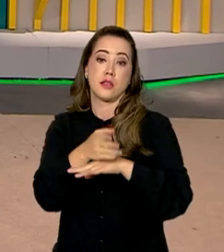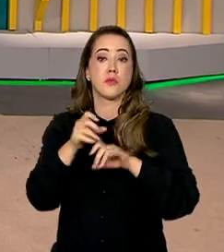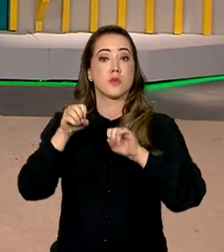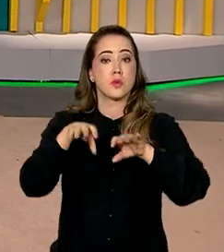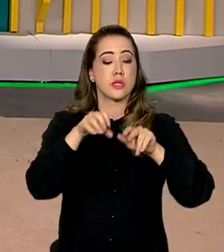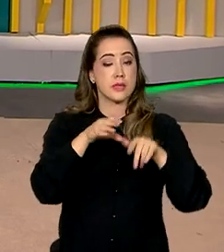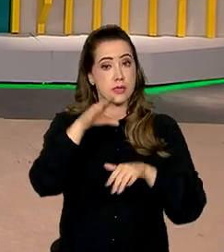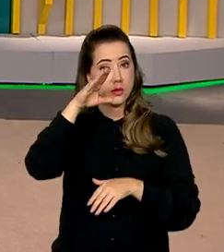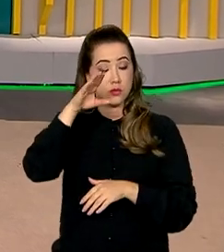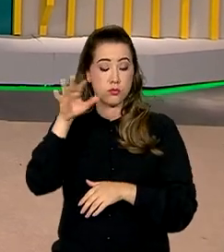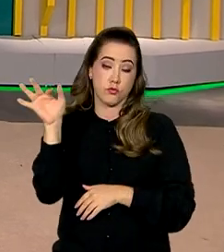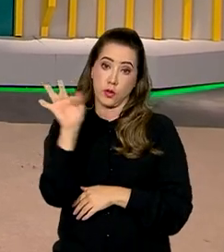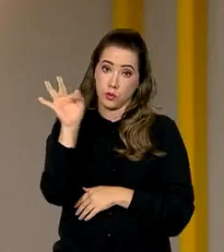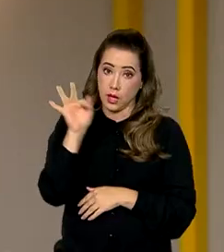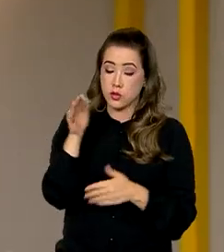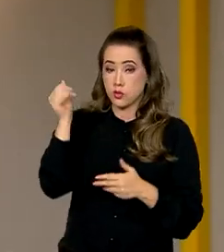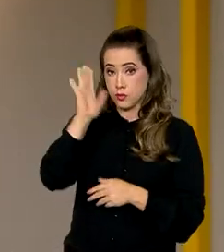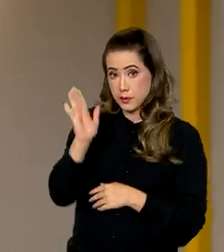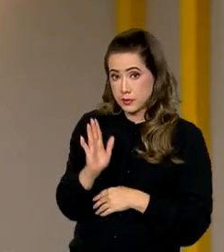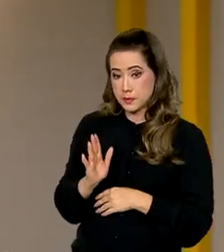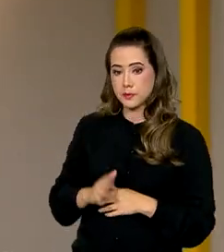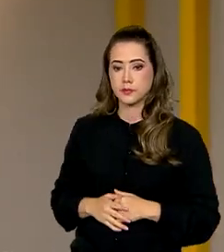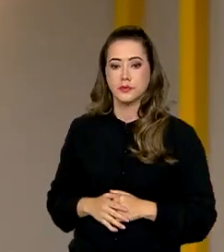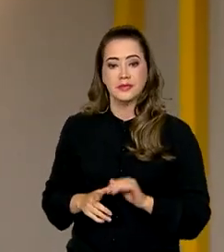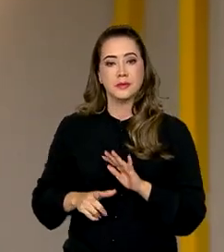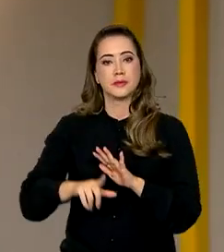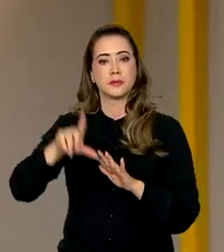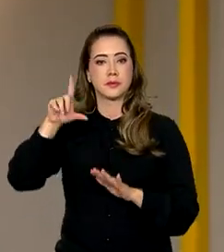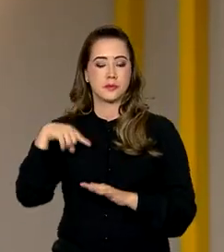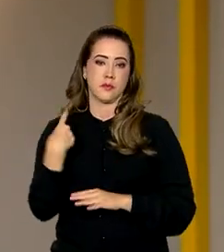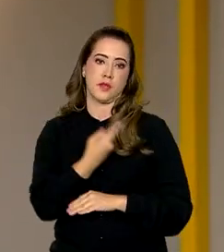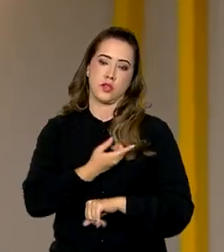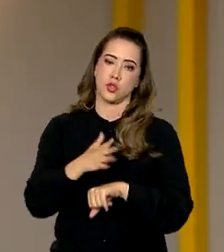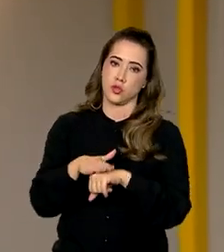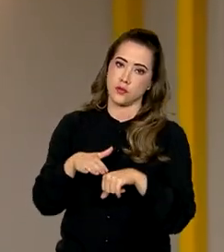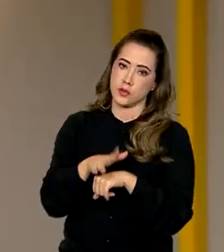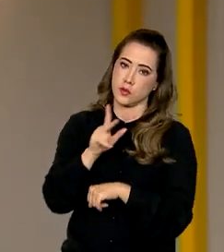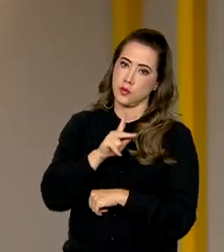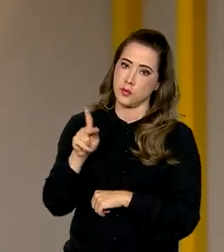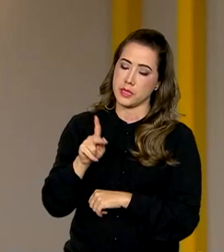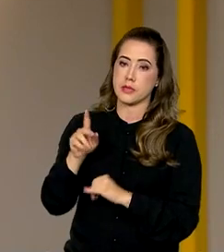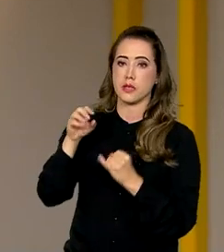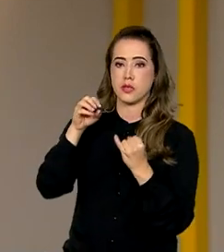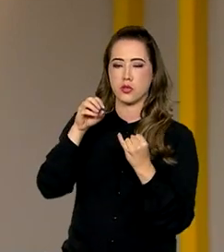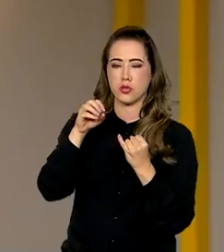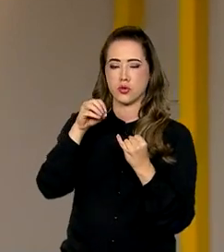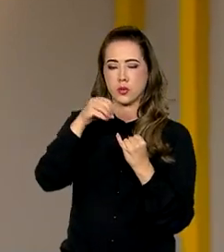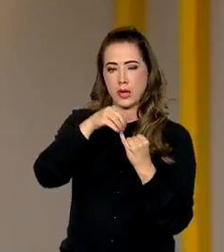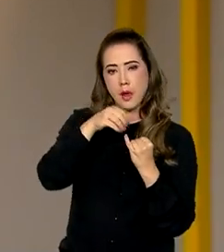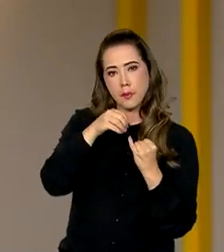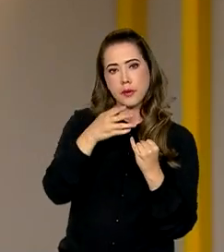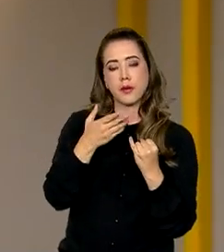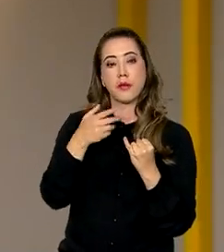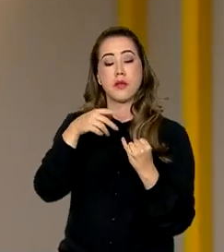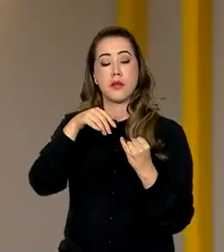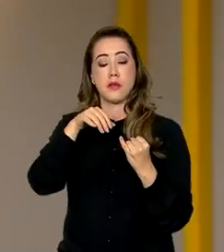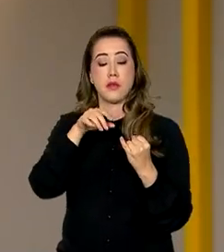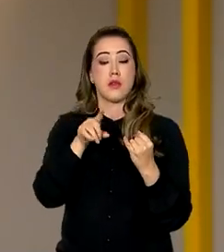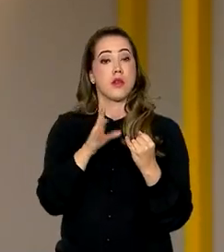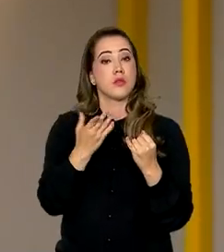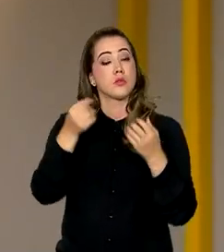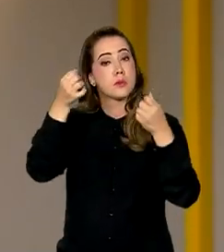para a educação superior no Brasil. E mais cedo nós recebemos o presidente do Inep, Manuel Palacios, para uma